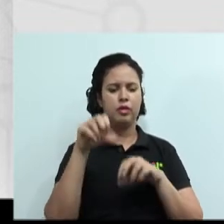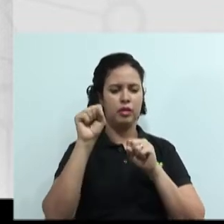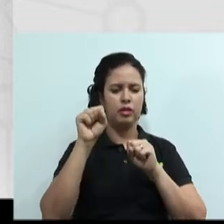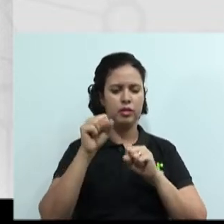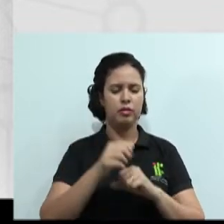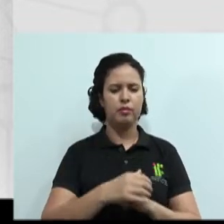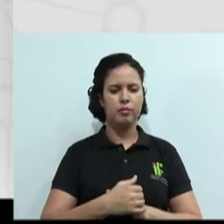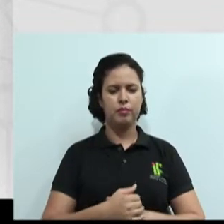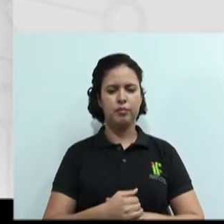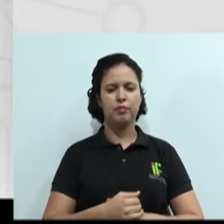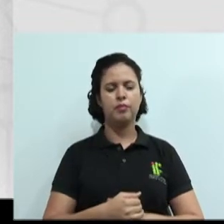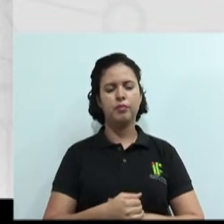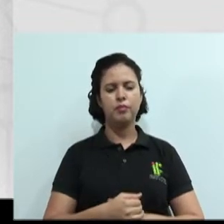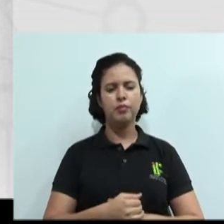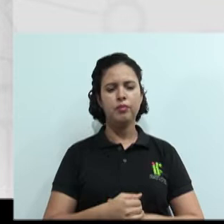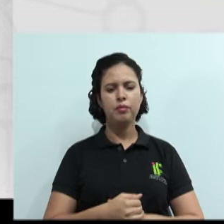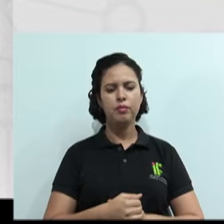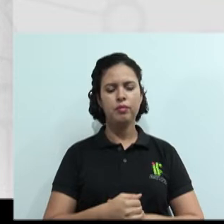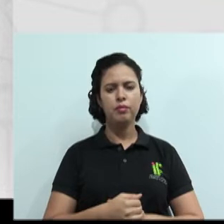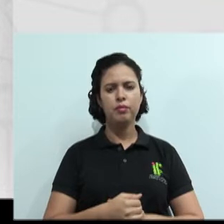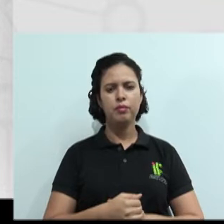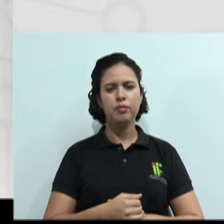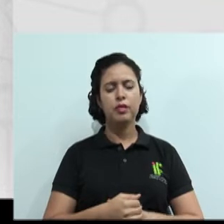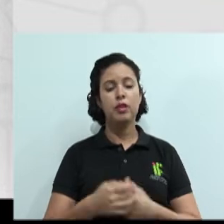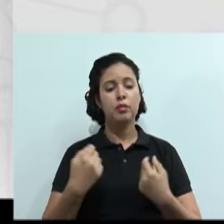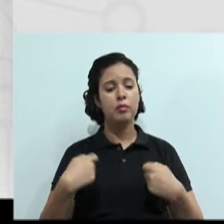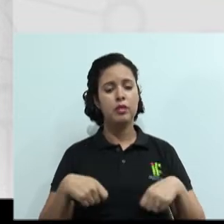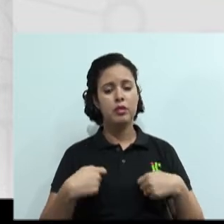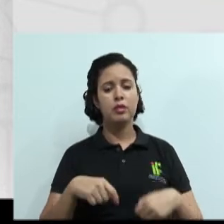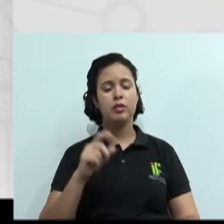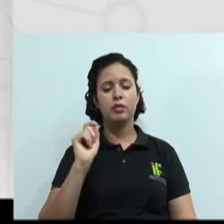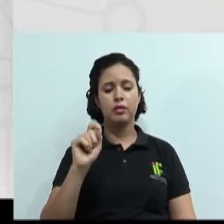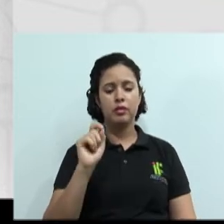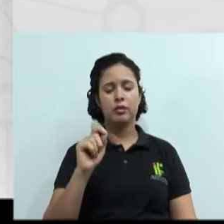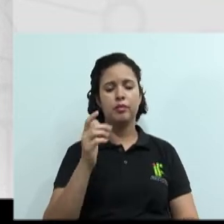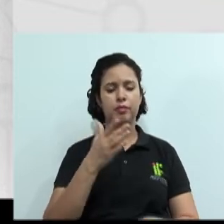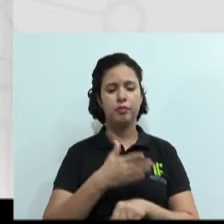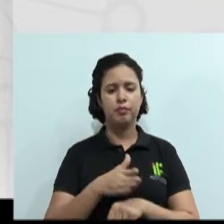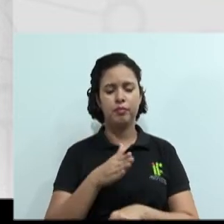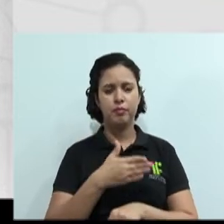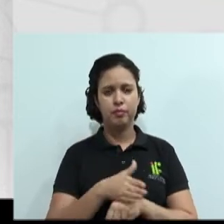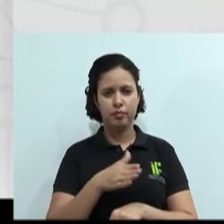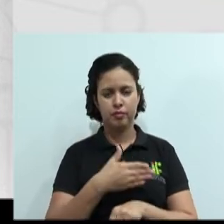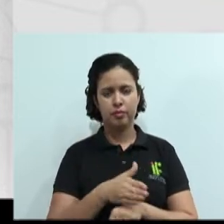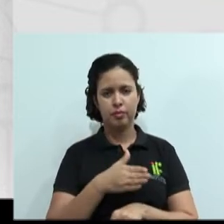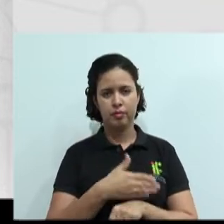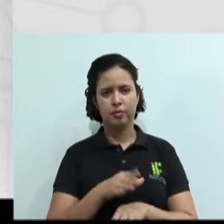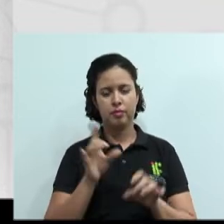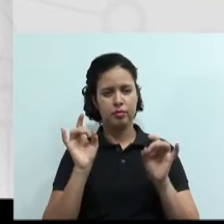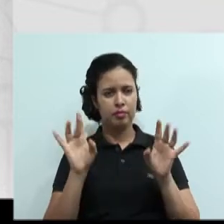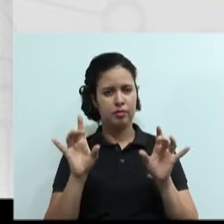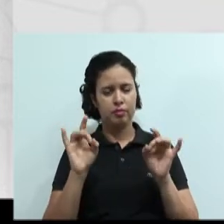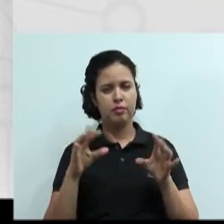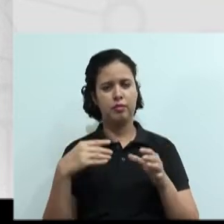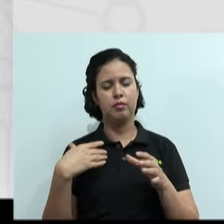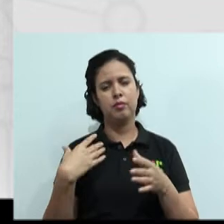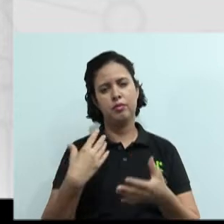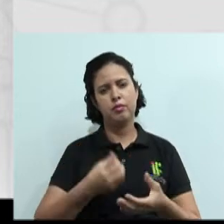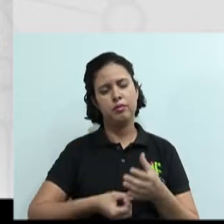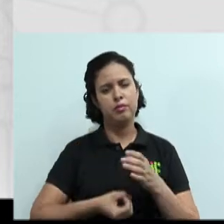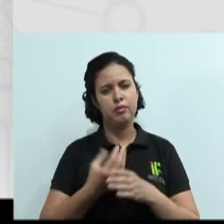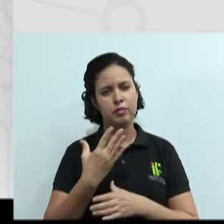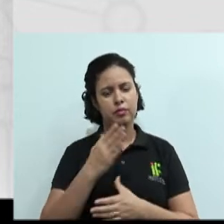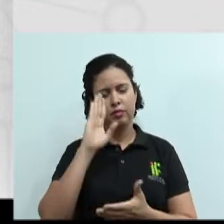isso. E para isso que a gente precisa, professor? Precisa de treinamento especial, né? Afim de desenvolver a